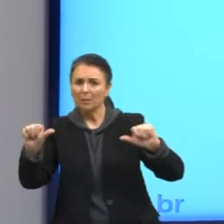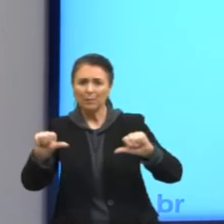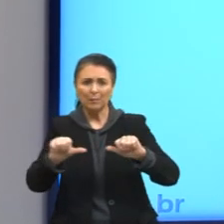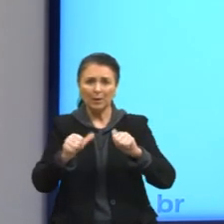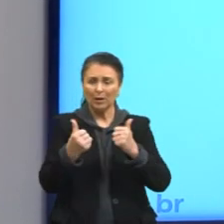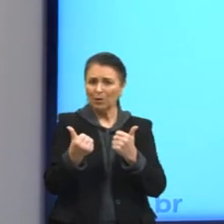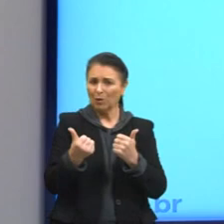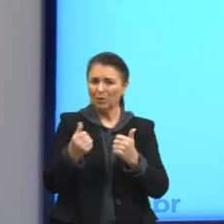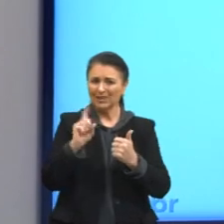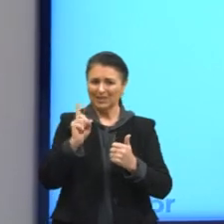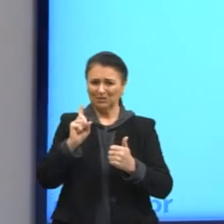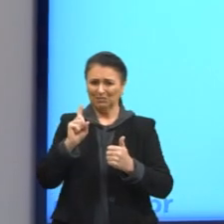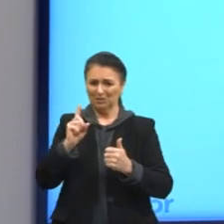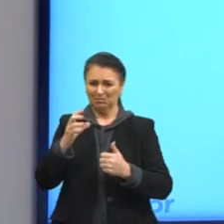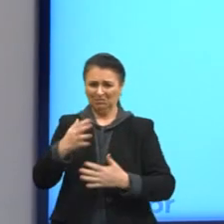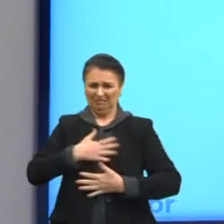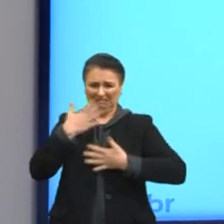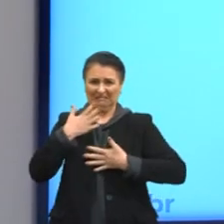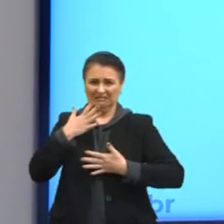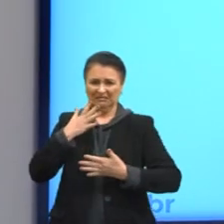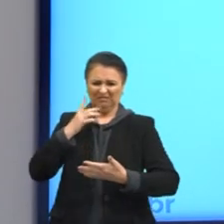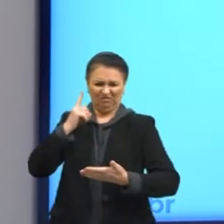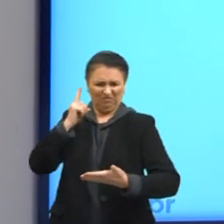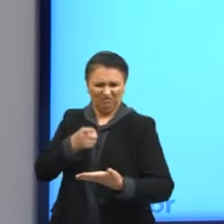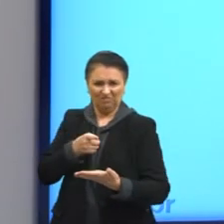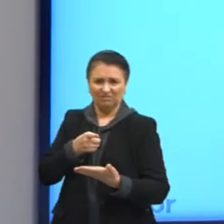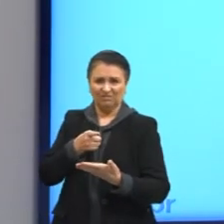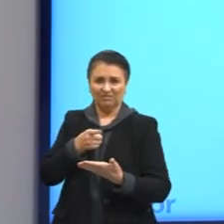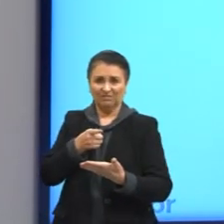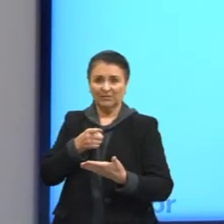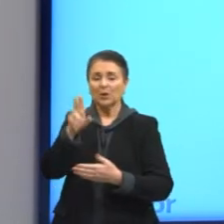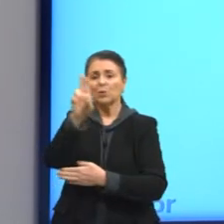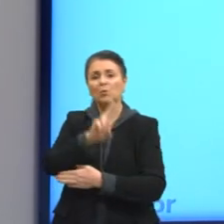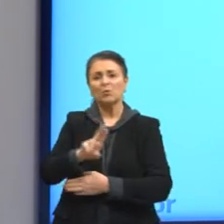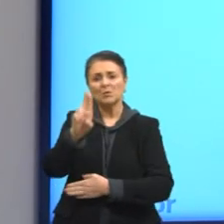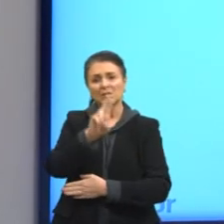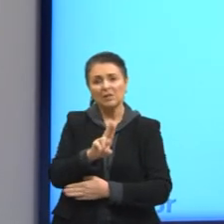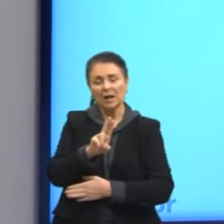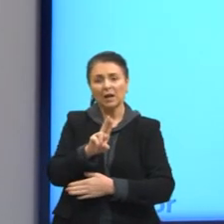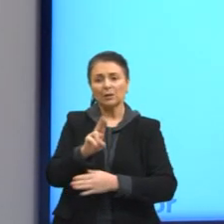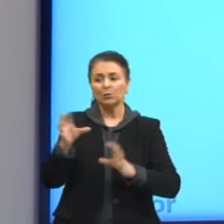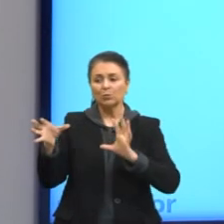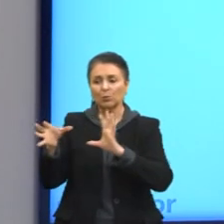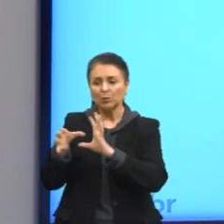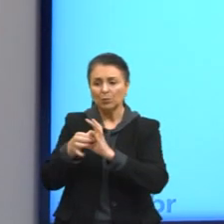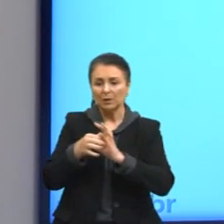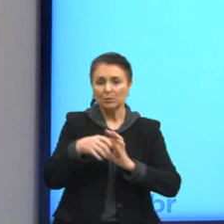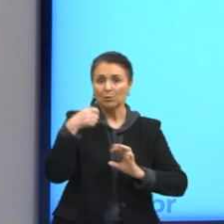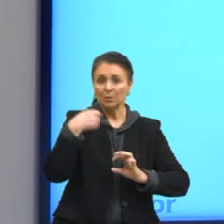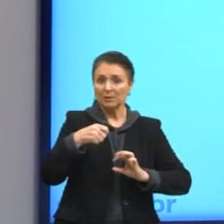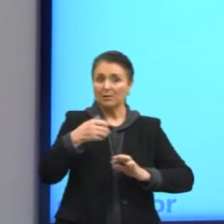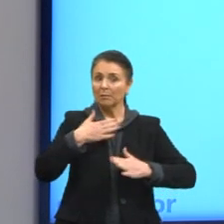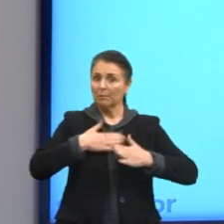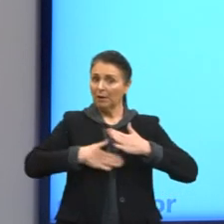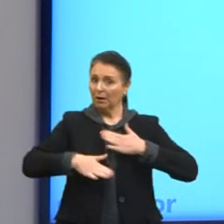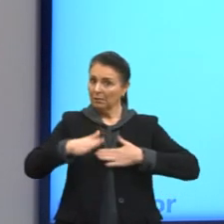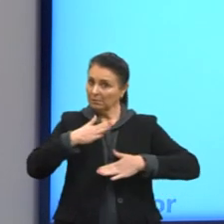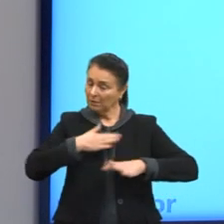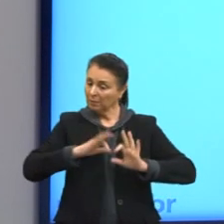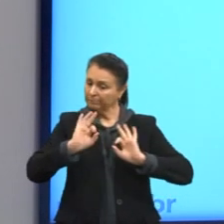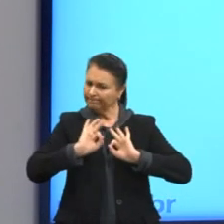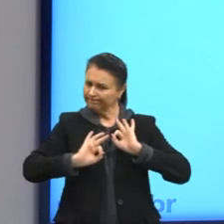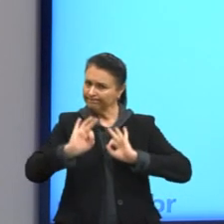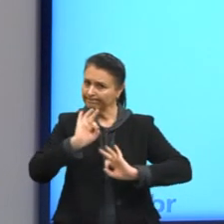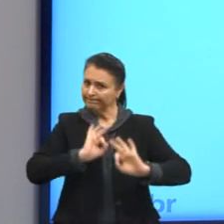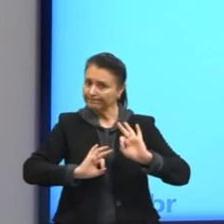agressivo. É bastante utilizado em contextos que exigem moderação ou para falar de